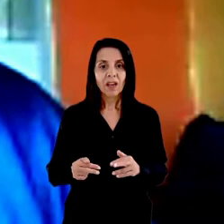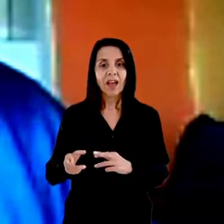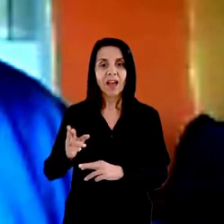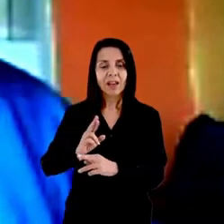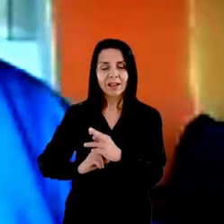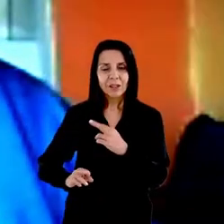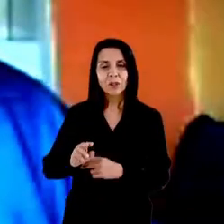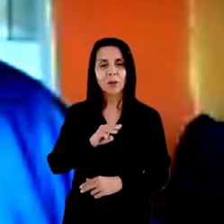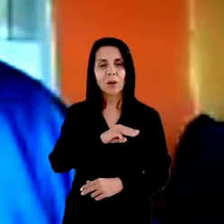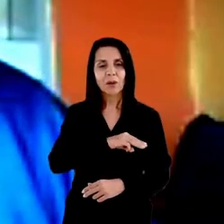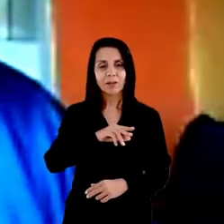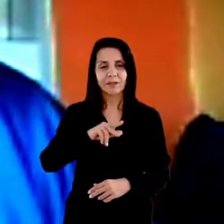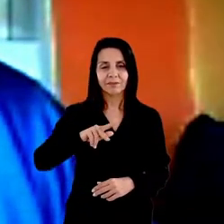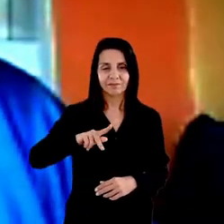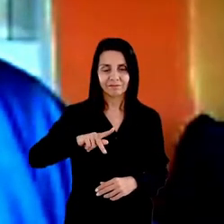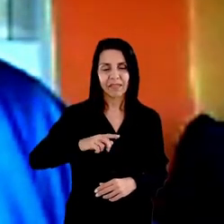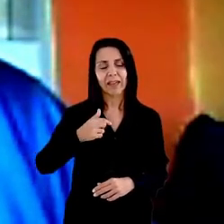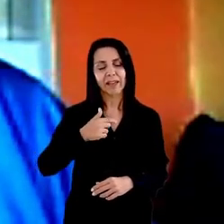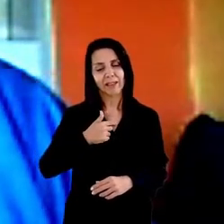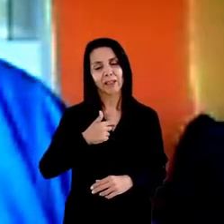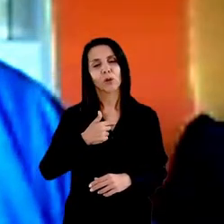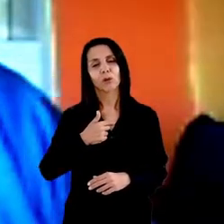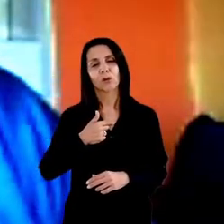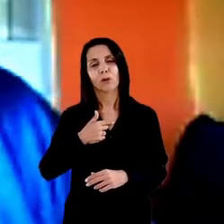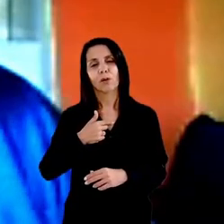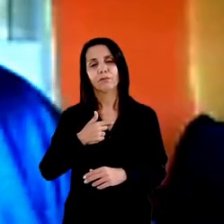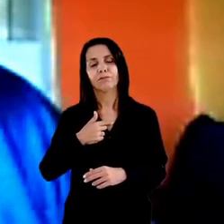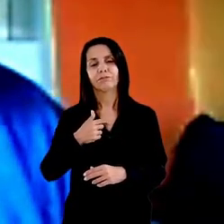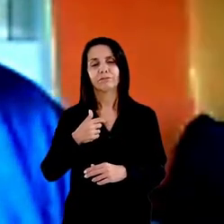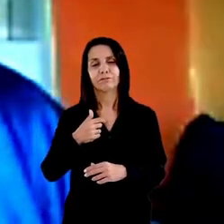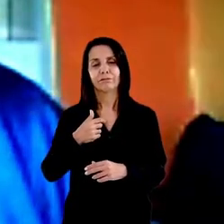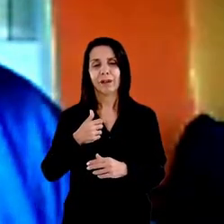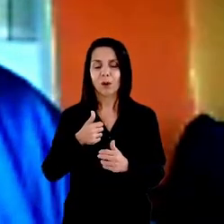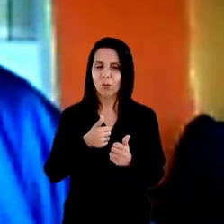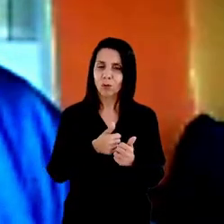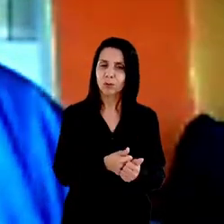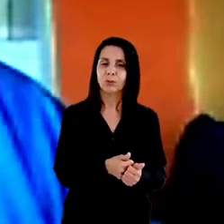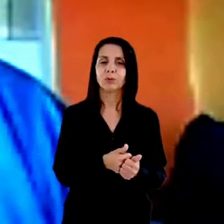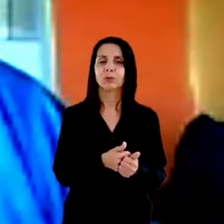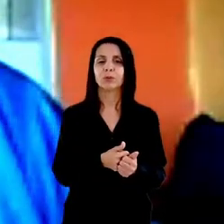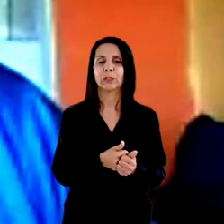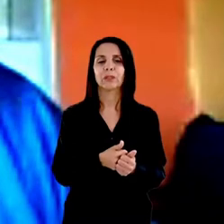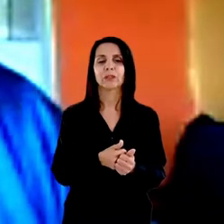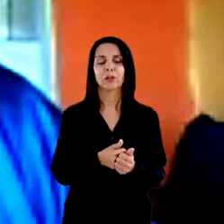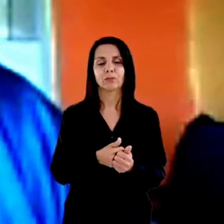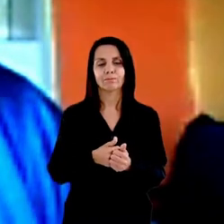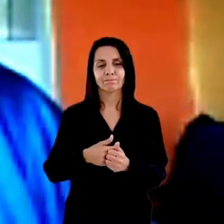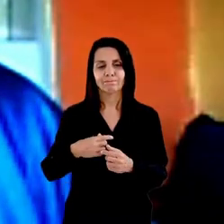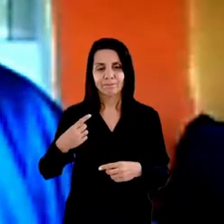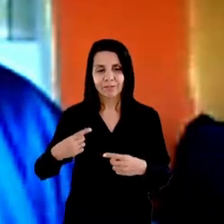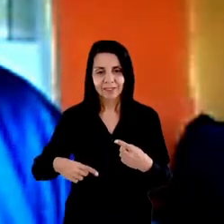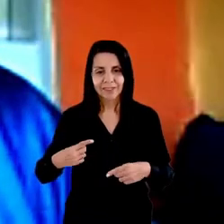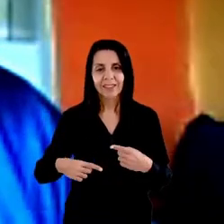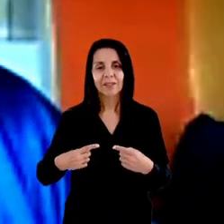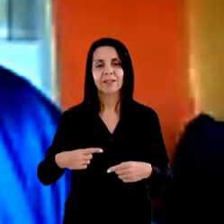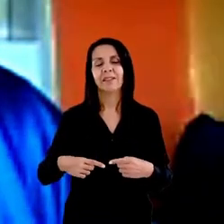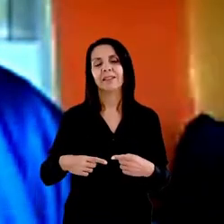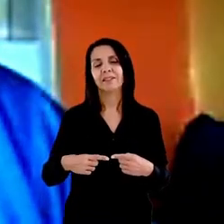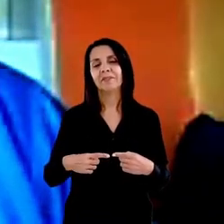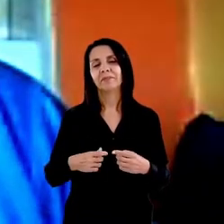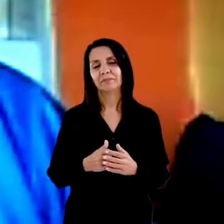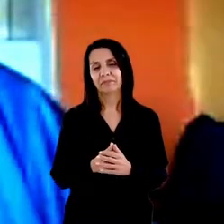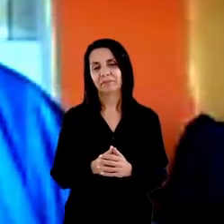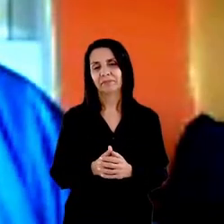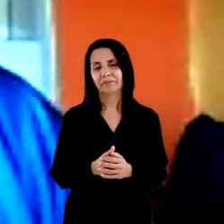MP que pelo menos por onde eu acompanhei e a população de rua se iniciaram em ciclo de debate ou cujo judicialização que isso é o